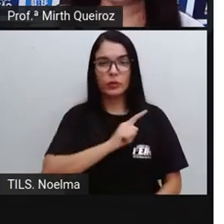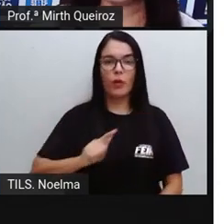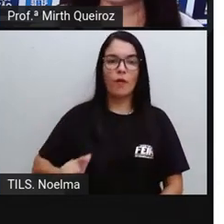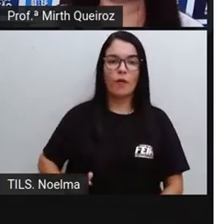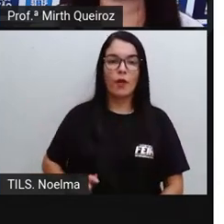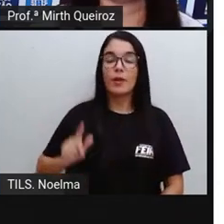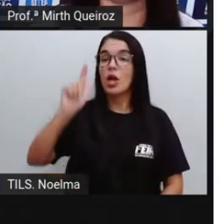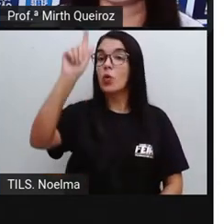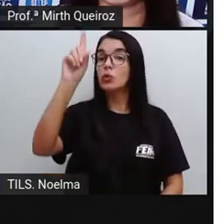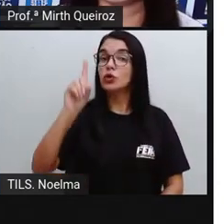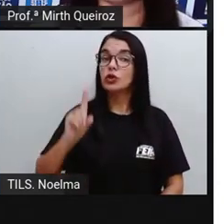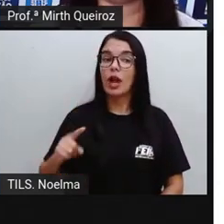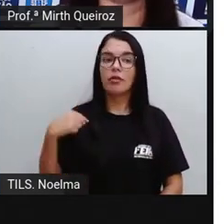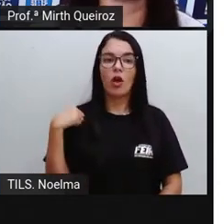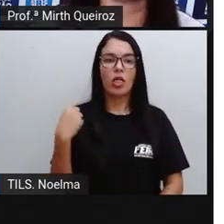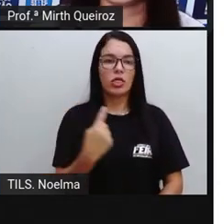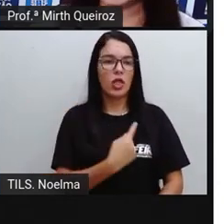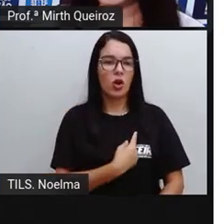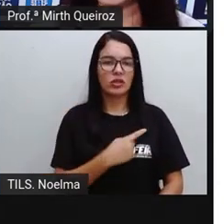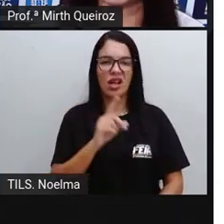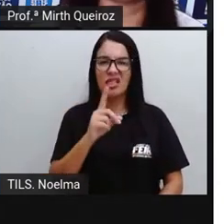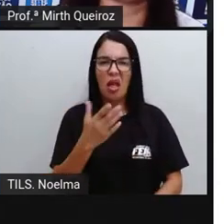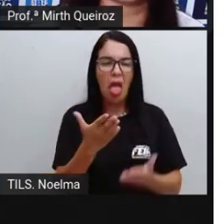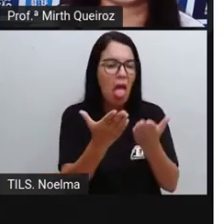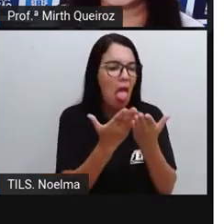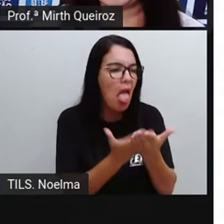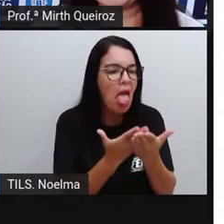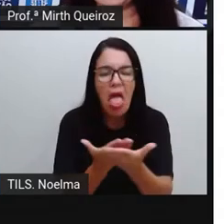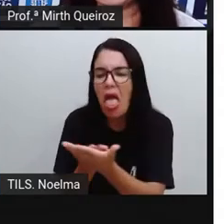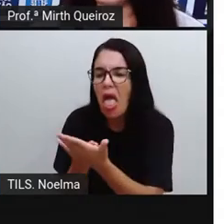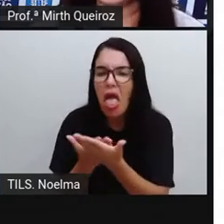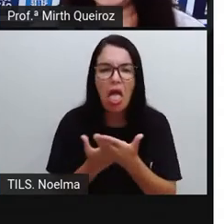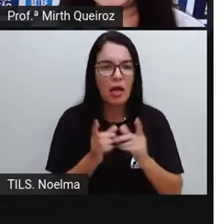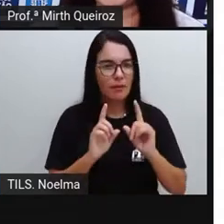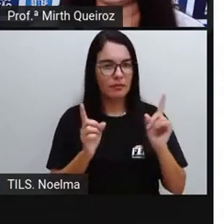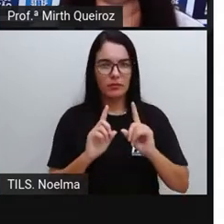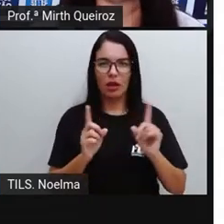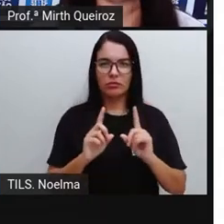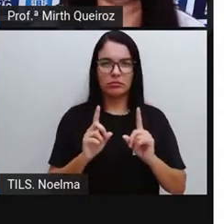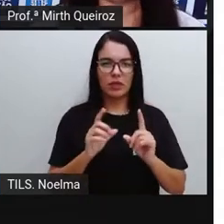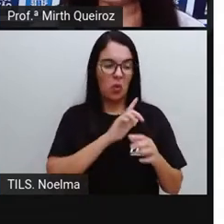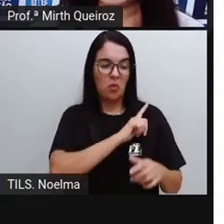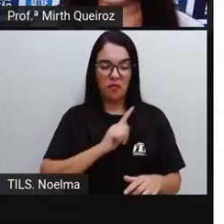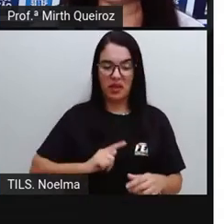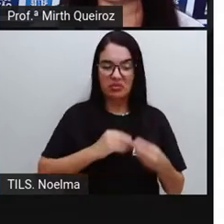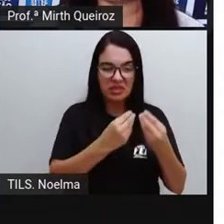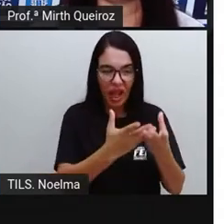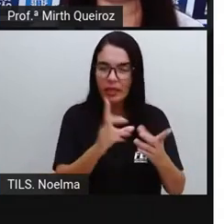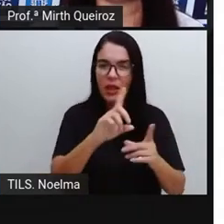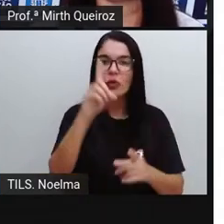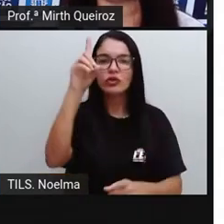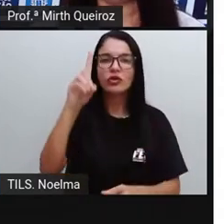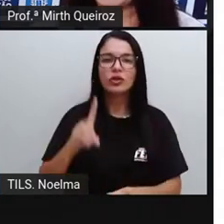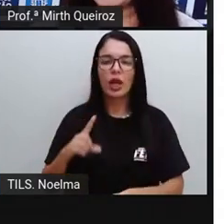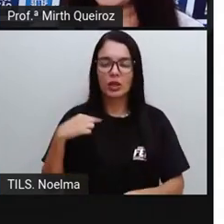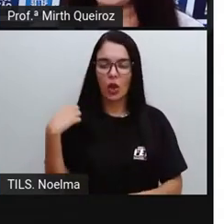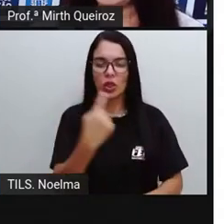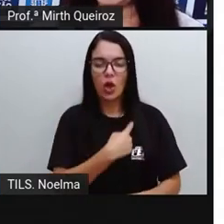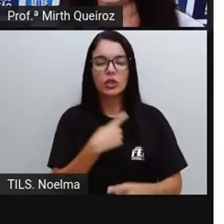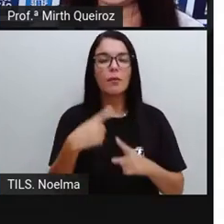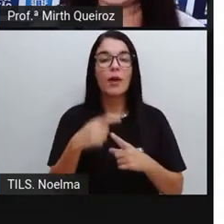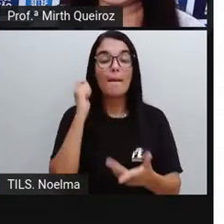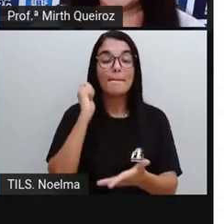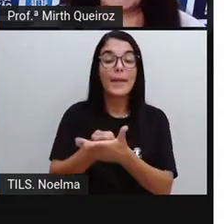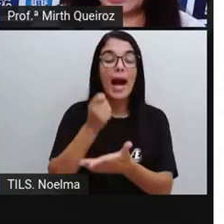É um direito da gente Não é esmola Não é nada dado Por ninguém É um direito da gente Porque a gente paga